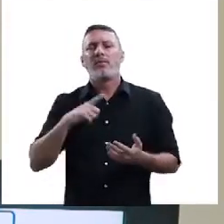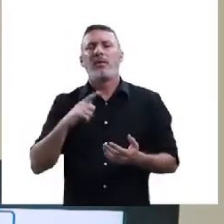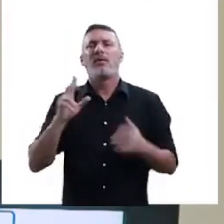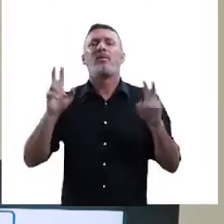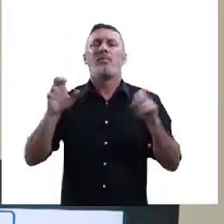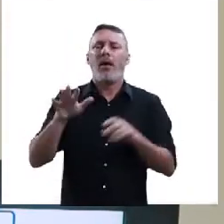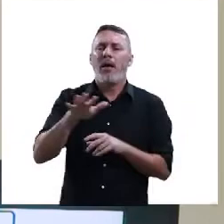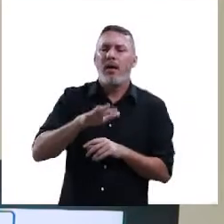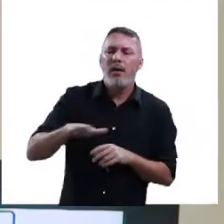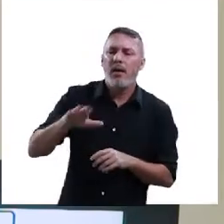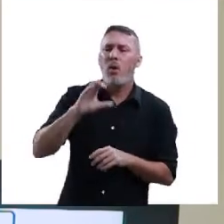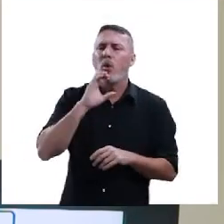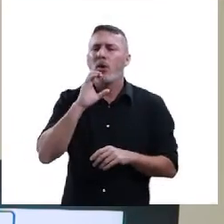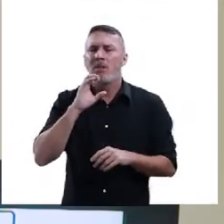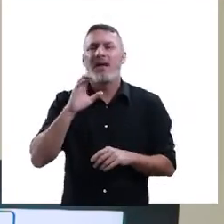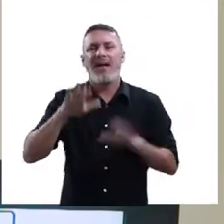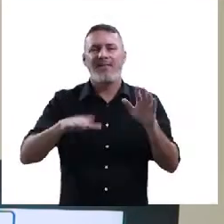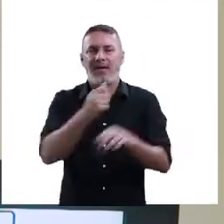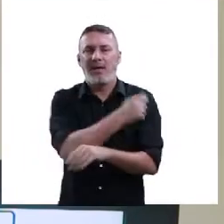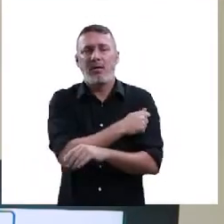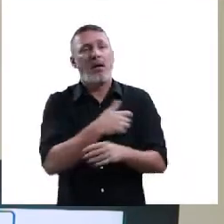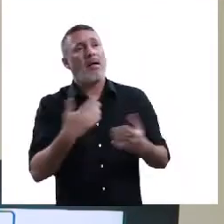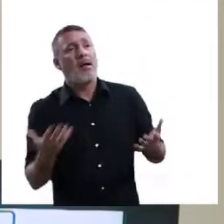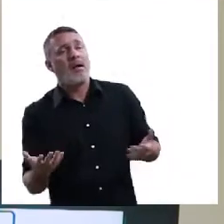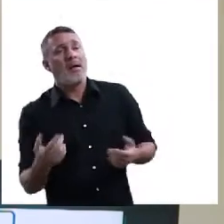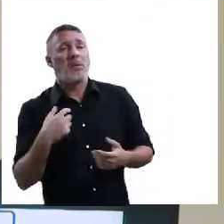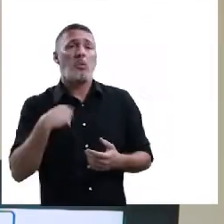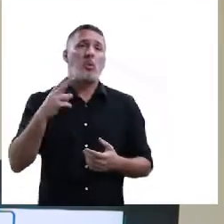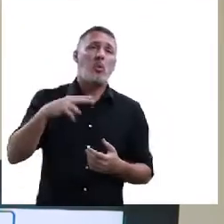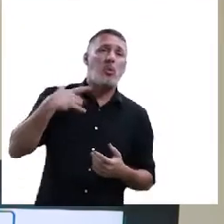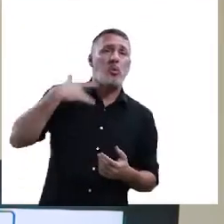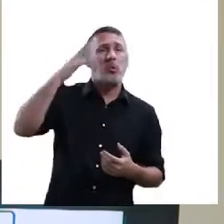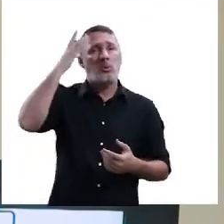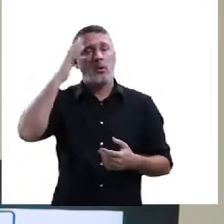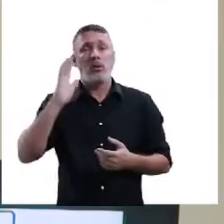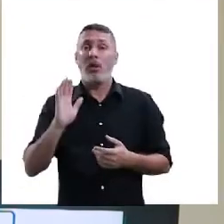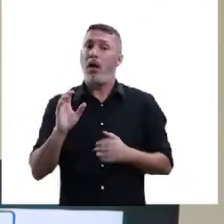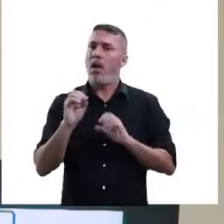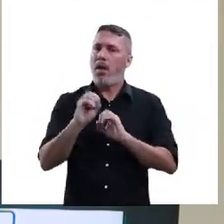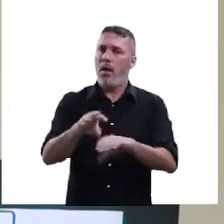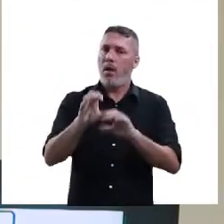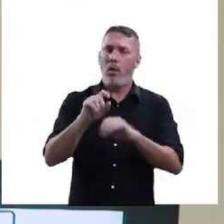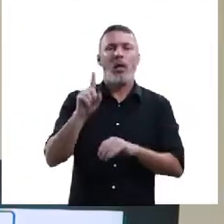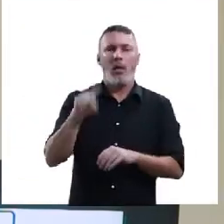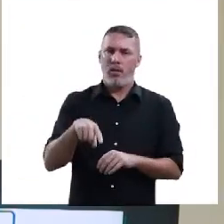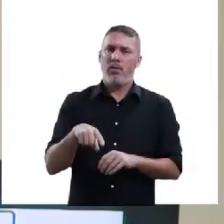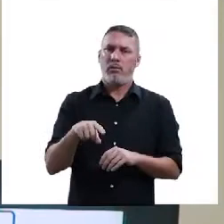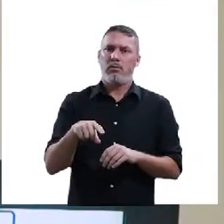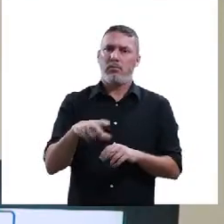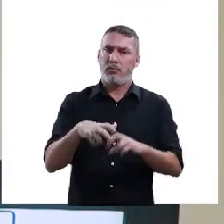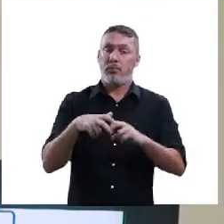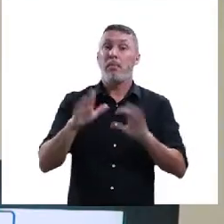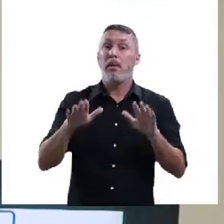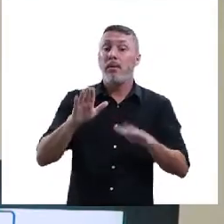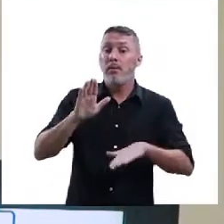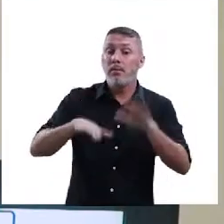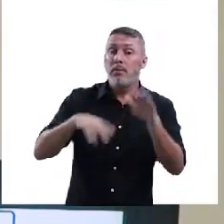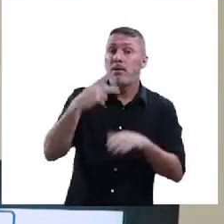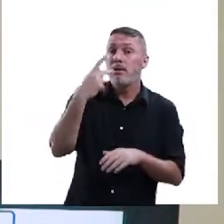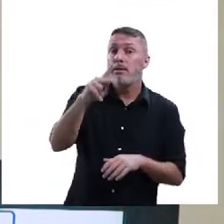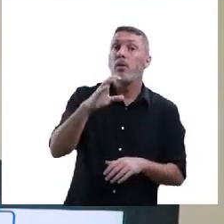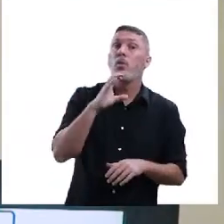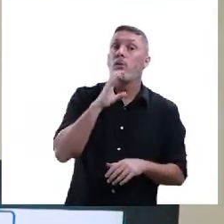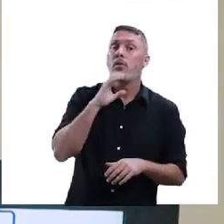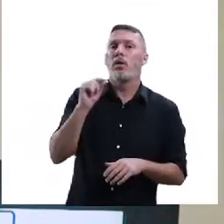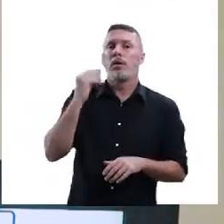Mas isso também vai depender do seu conhecimento de mundo, da sua bagagem cultural. Se você lê muito, se você gosta de filme, se você escuta música,